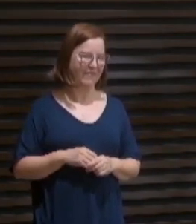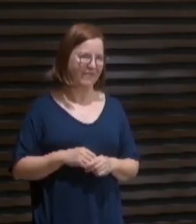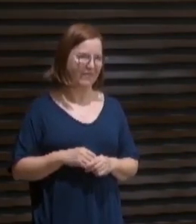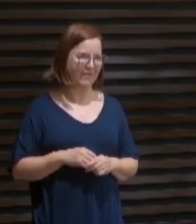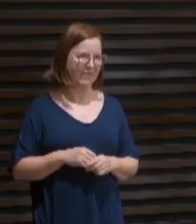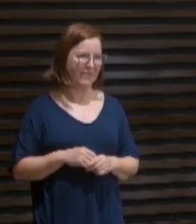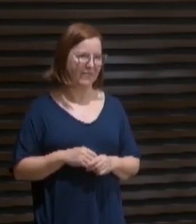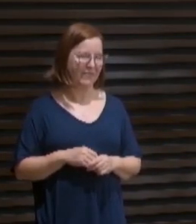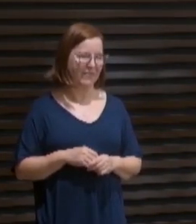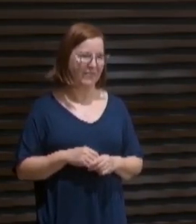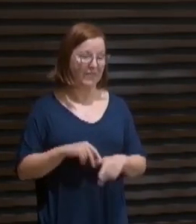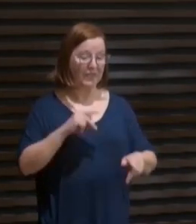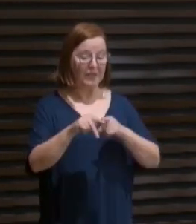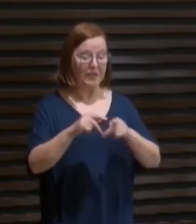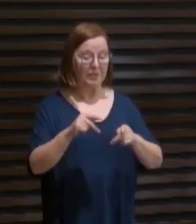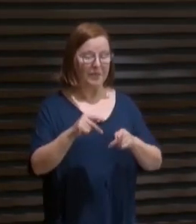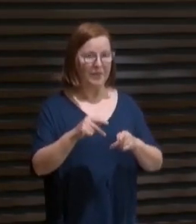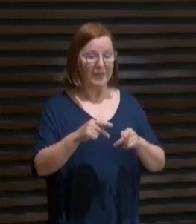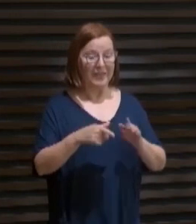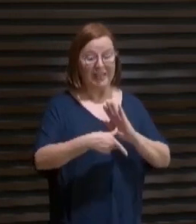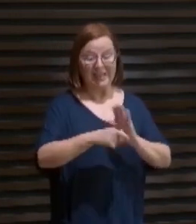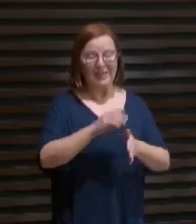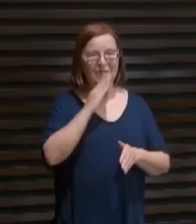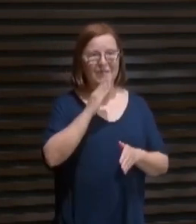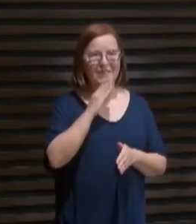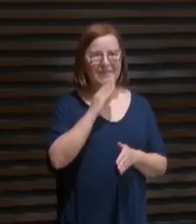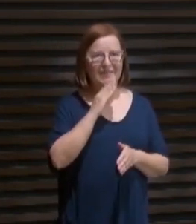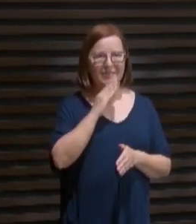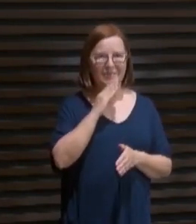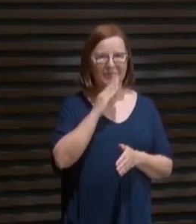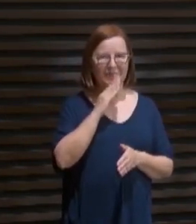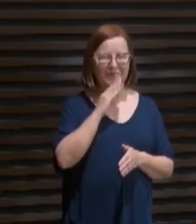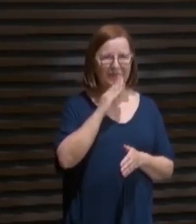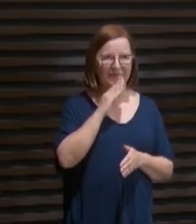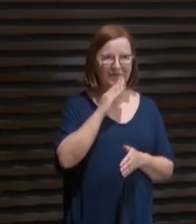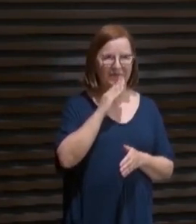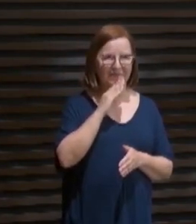de antemão conheceu, aí ele vai mais para trás,